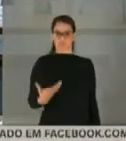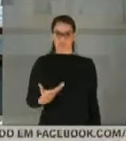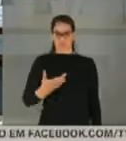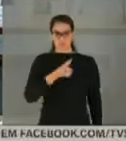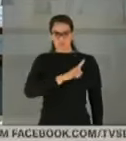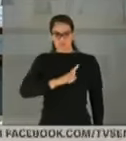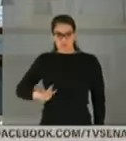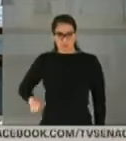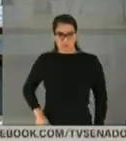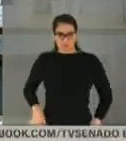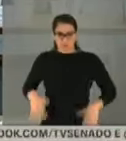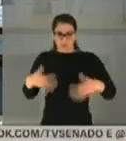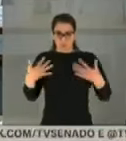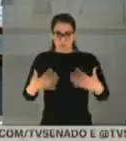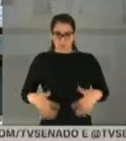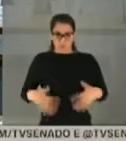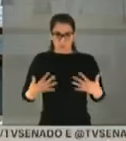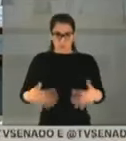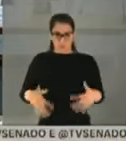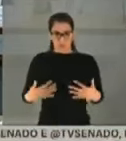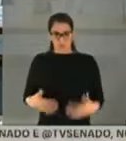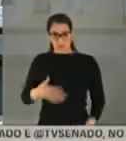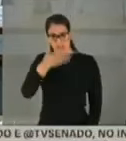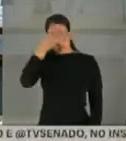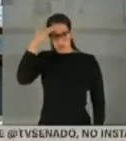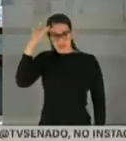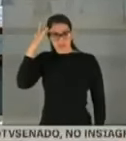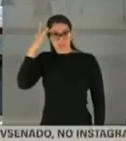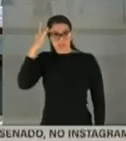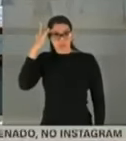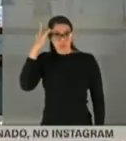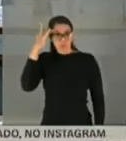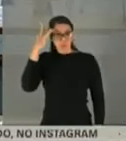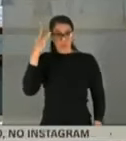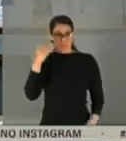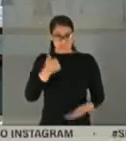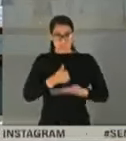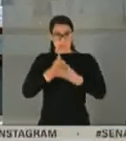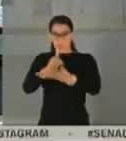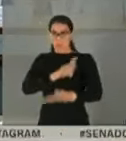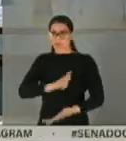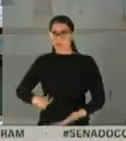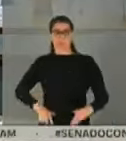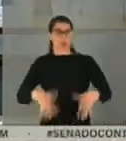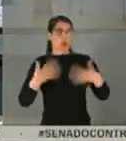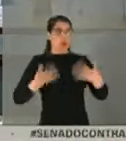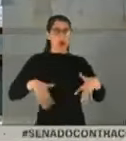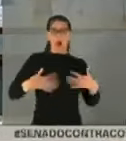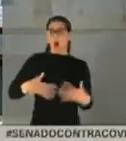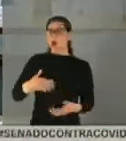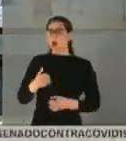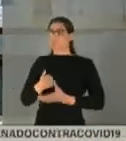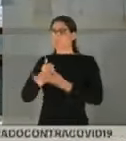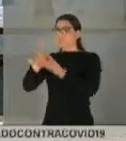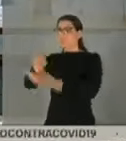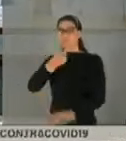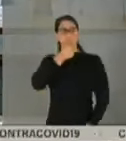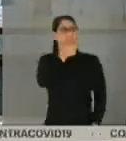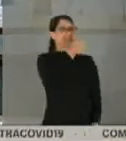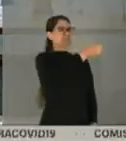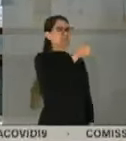alvorçado. Os membros do governo aqui em defesa, dando entrevista. É um